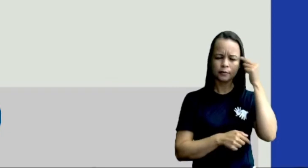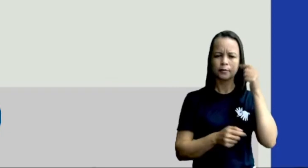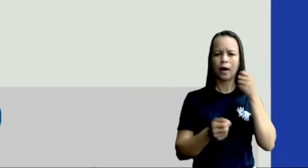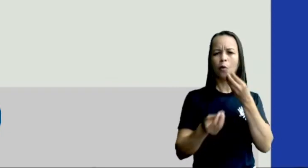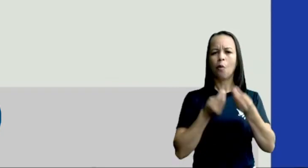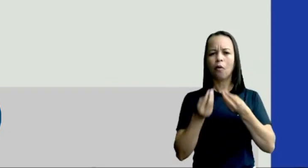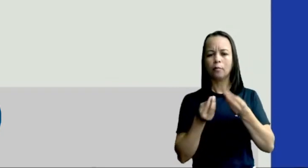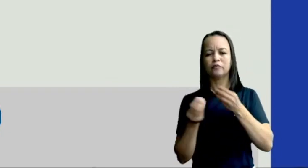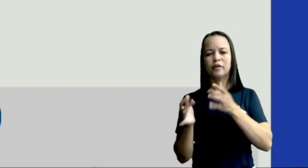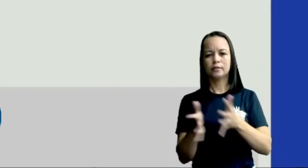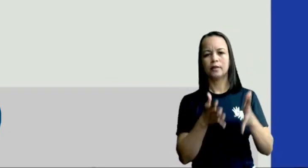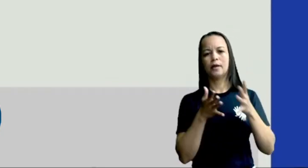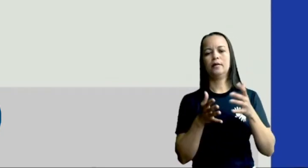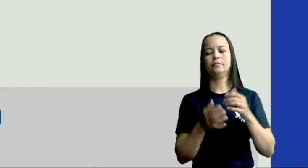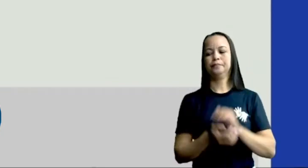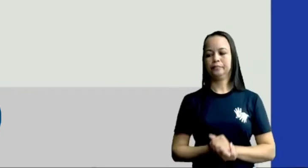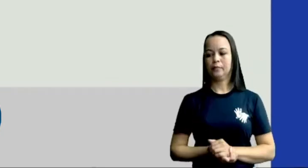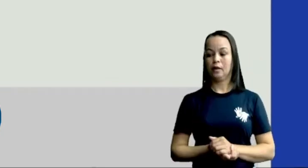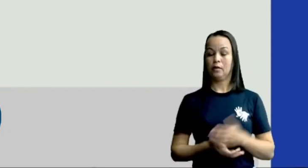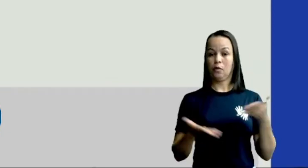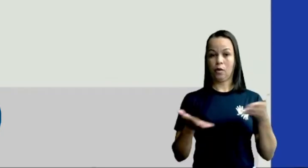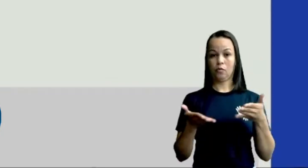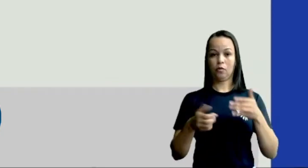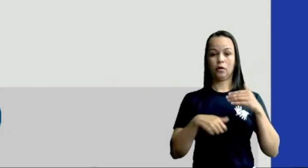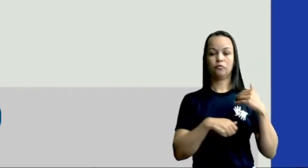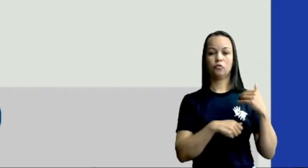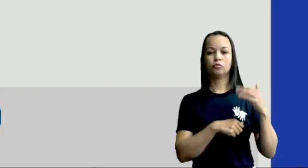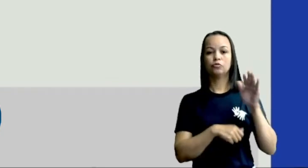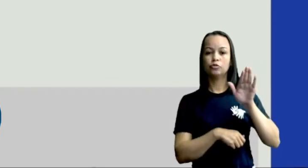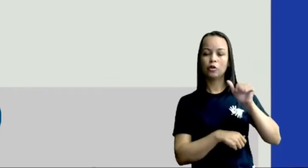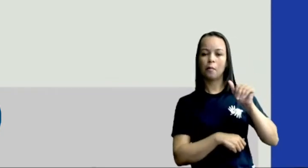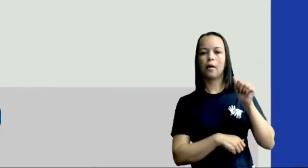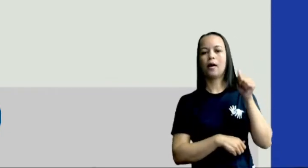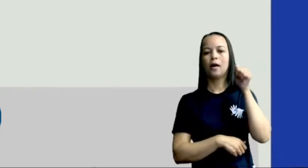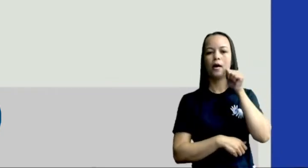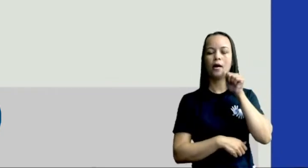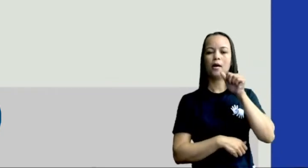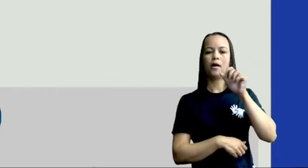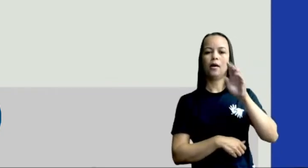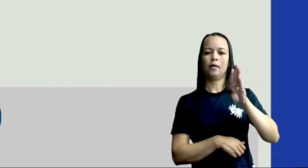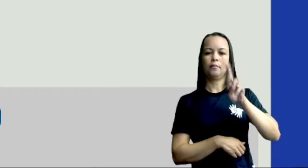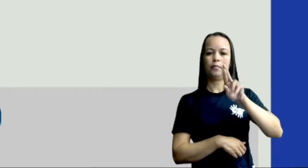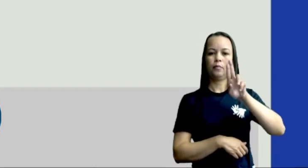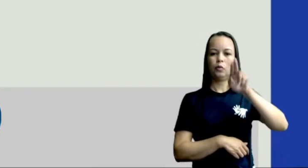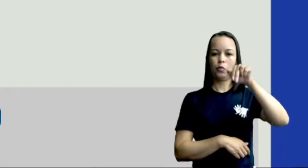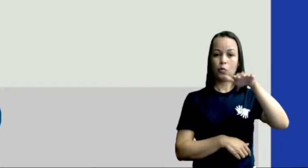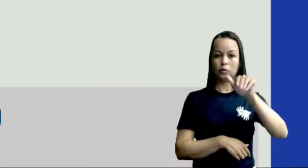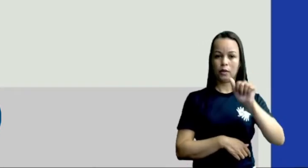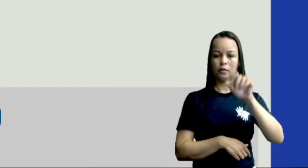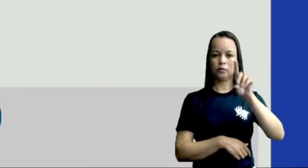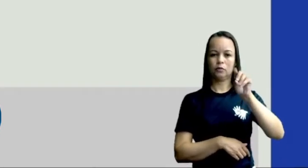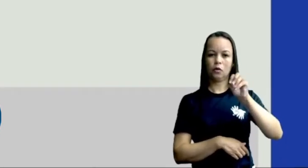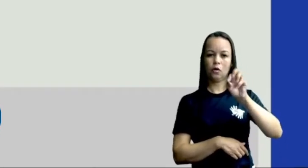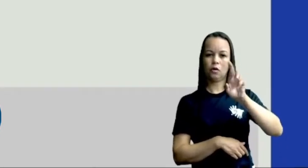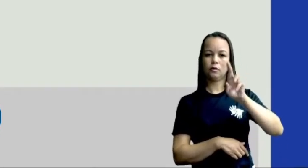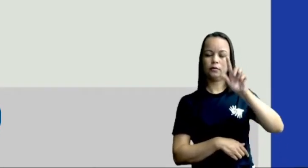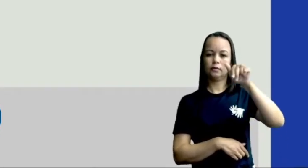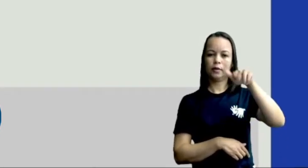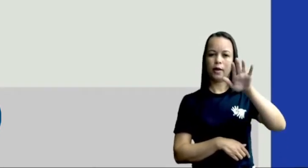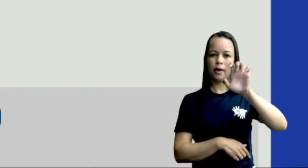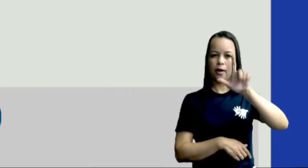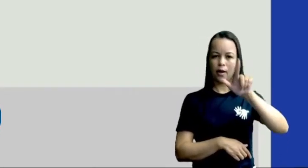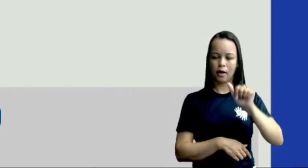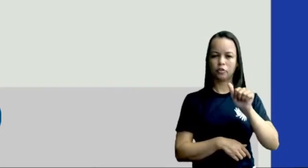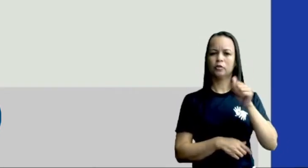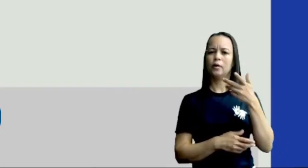Mas aqui eu vou chamar Bruna Dornelas, para dar uma notícia excelente para você, vitoriense, que está